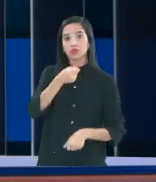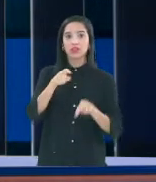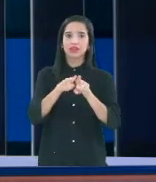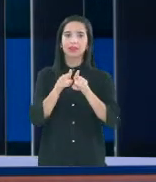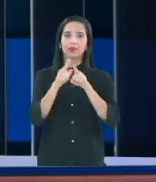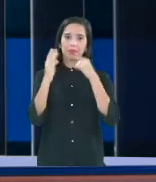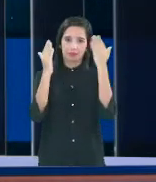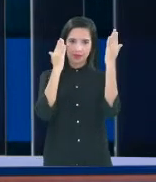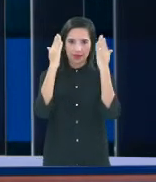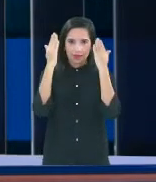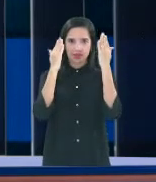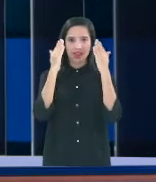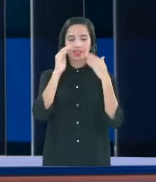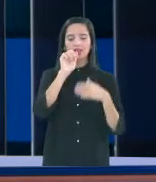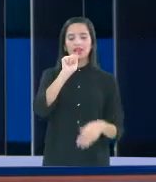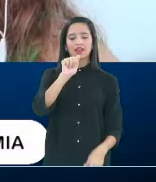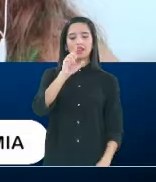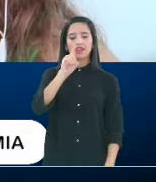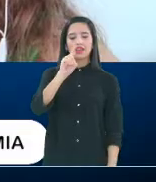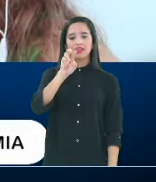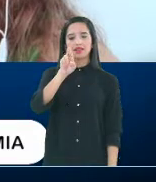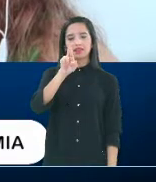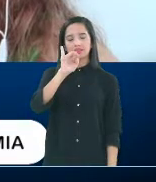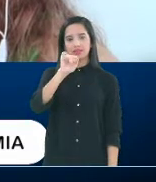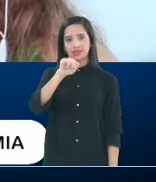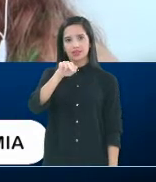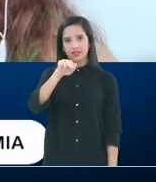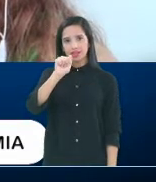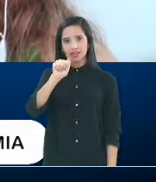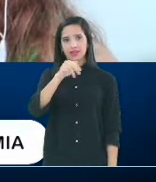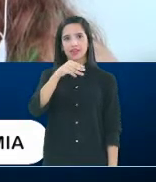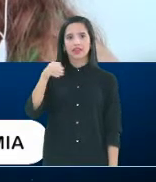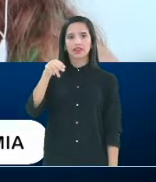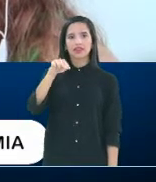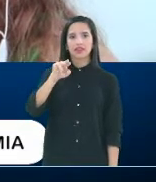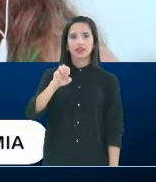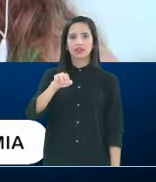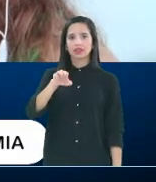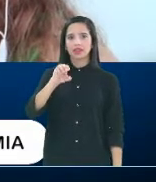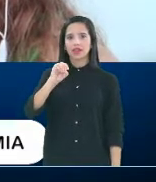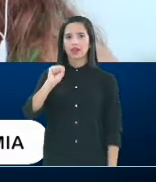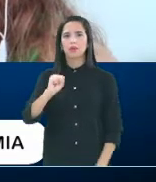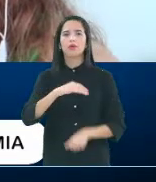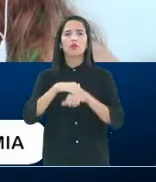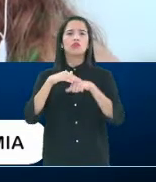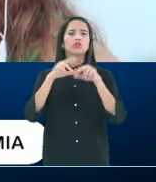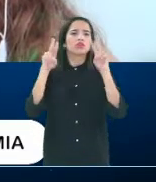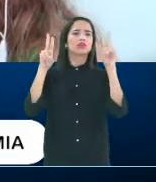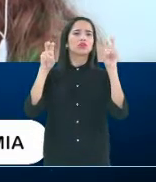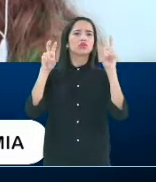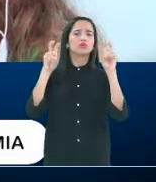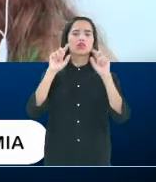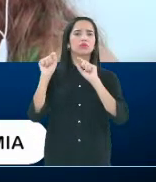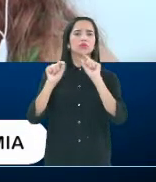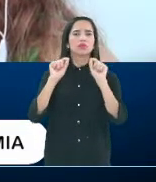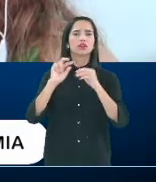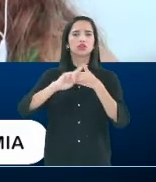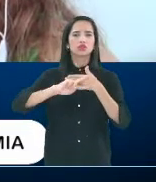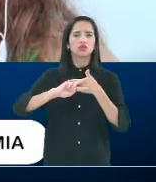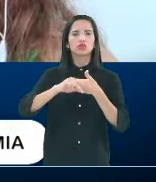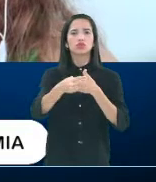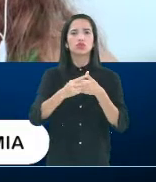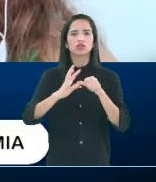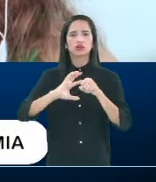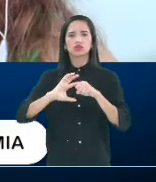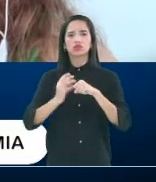psicóloga Adriana Nemos, que vai falar com a gente a respeito dos efeitos de uma